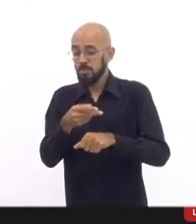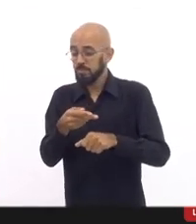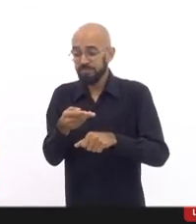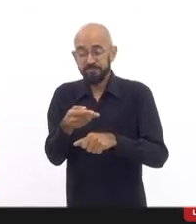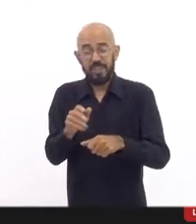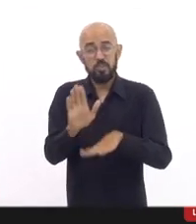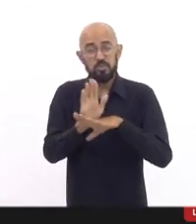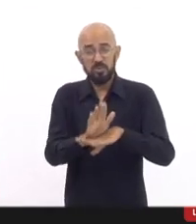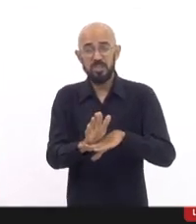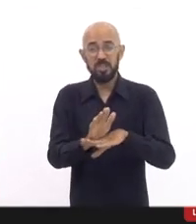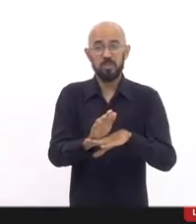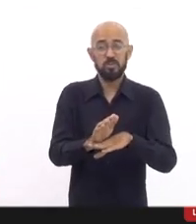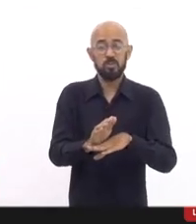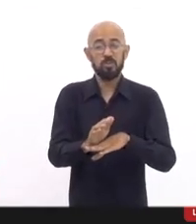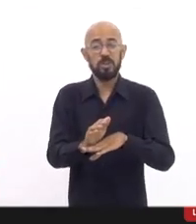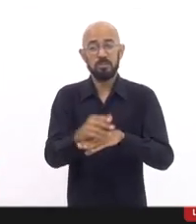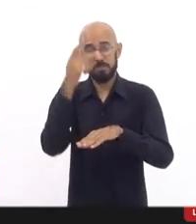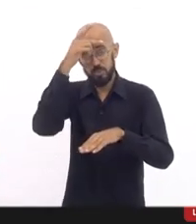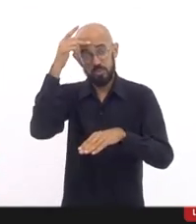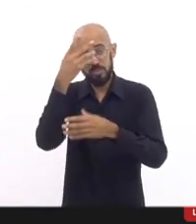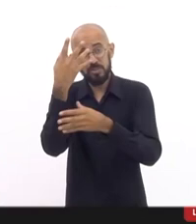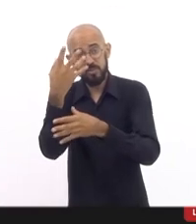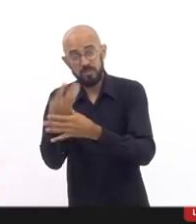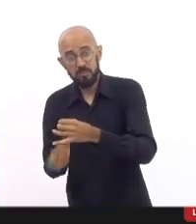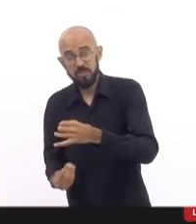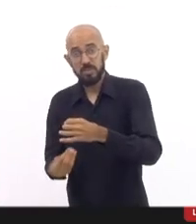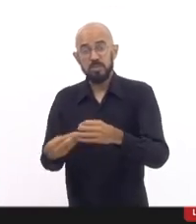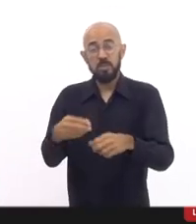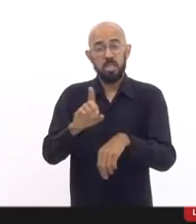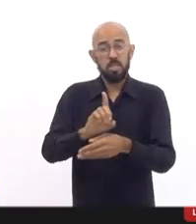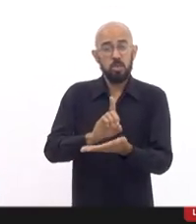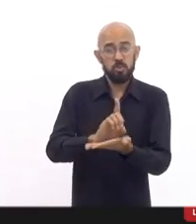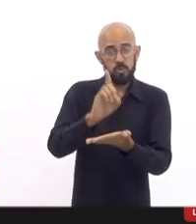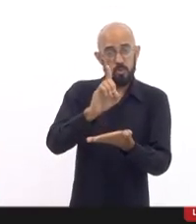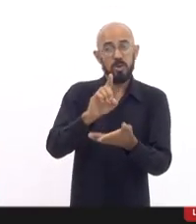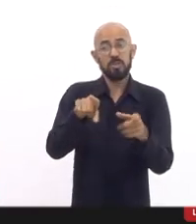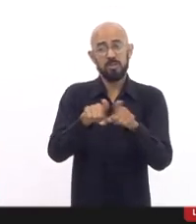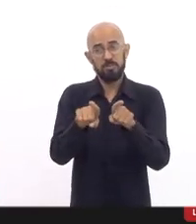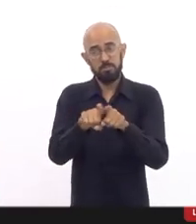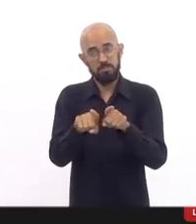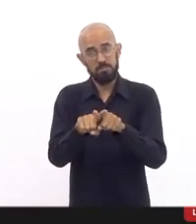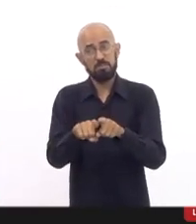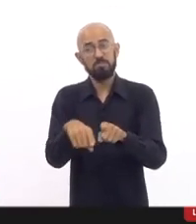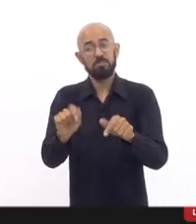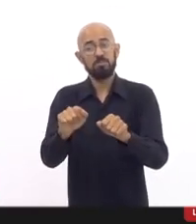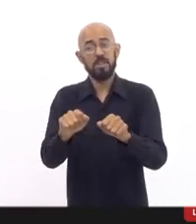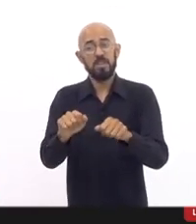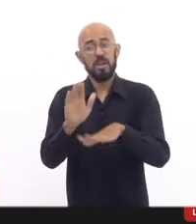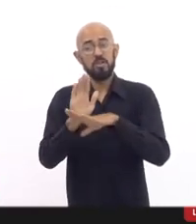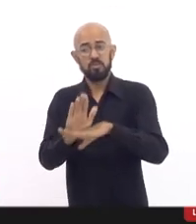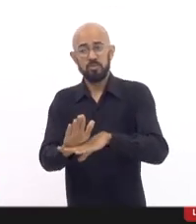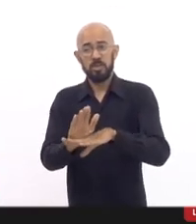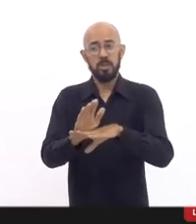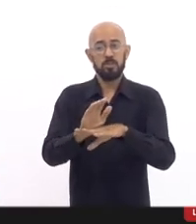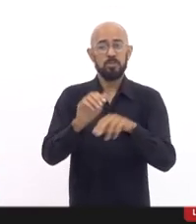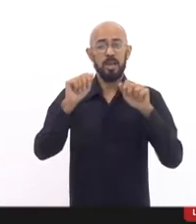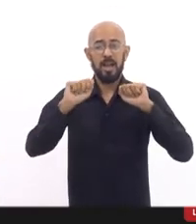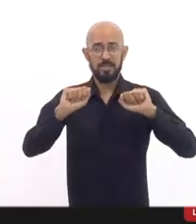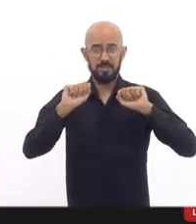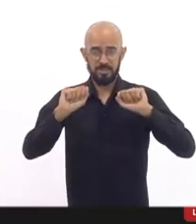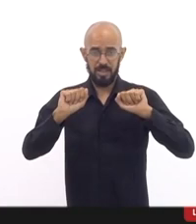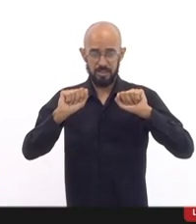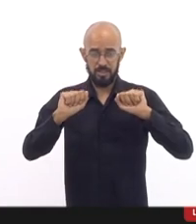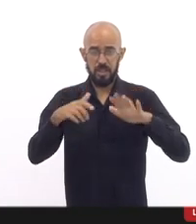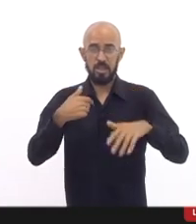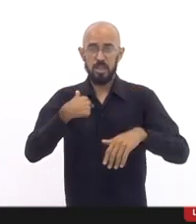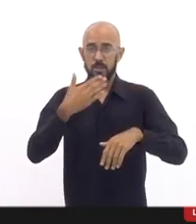coordenando toda a parte da assistência, e vou entrar numa reunião exatamente agora às 11 horas. Então, o motivo pelo qual eu pedi